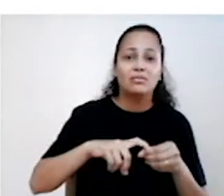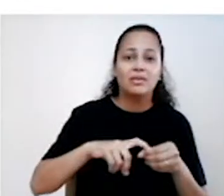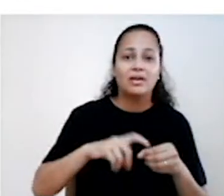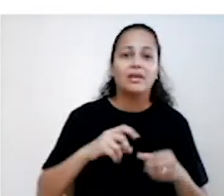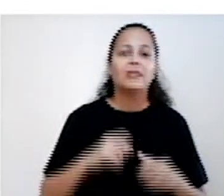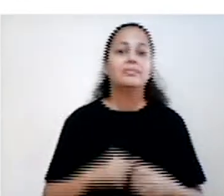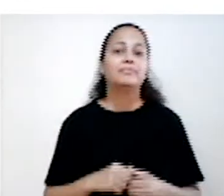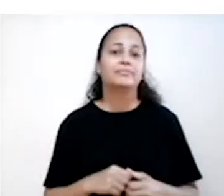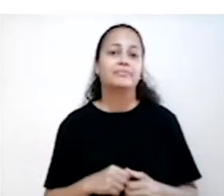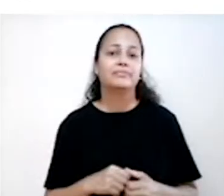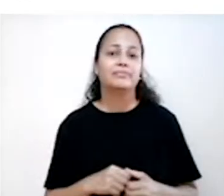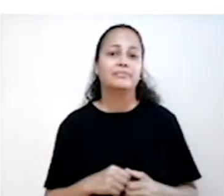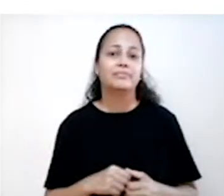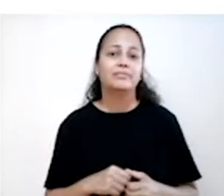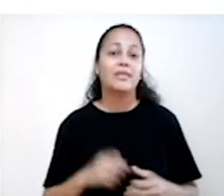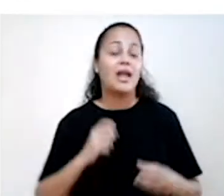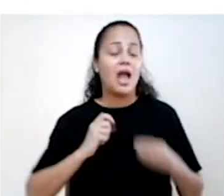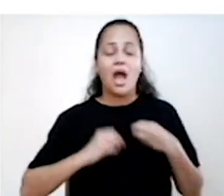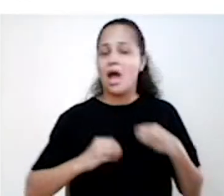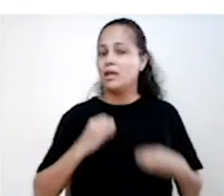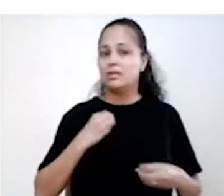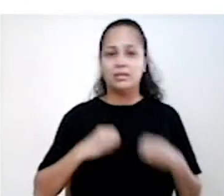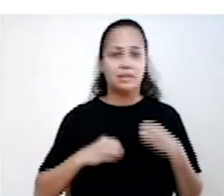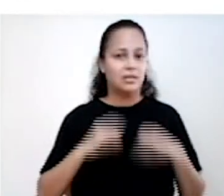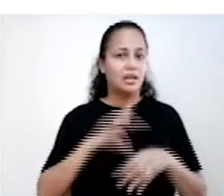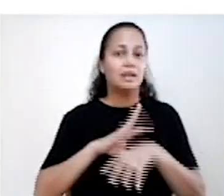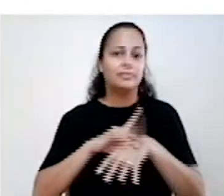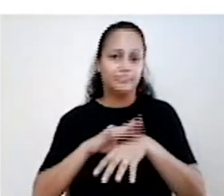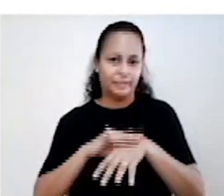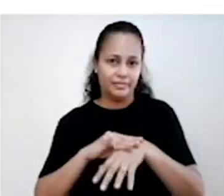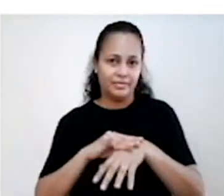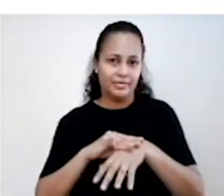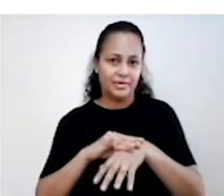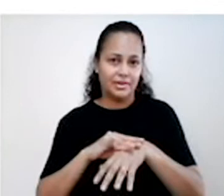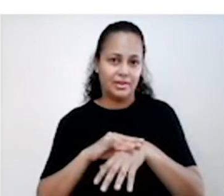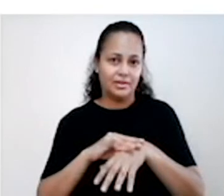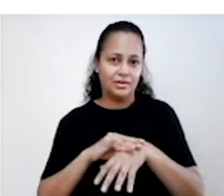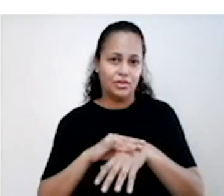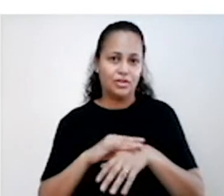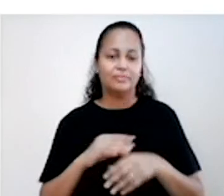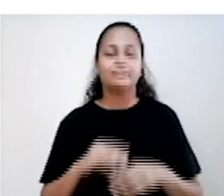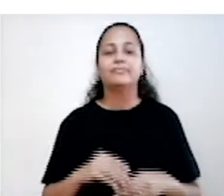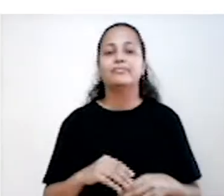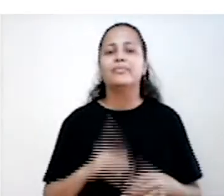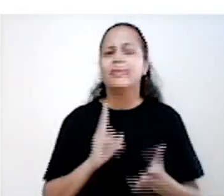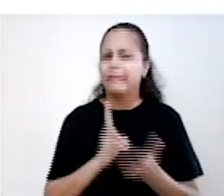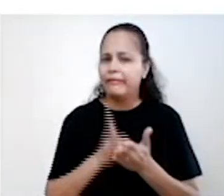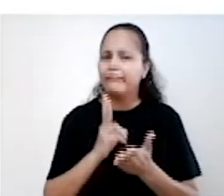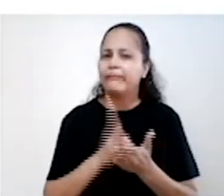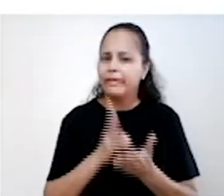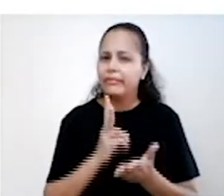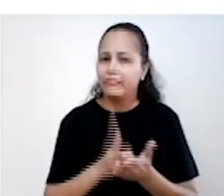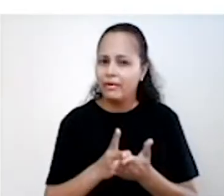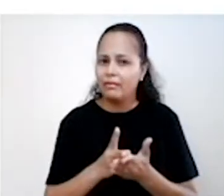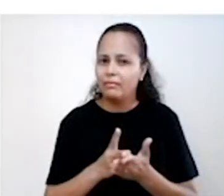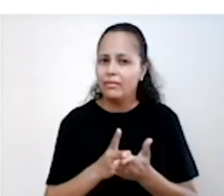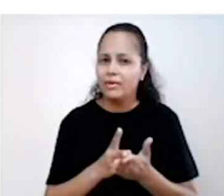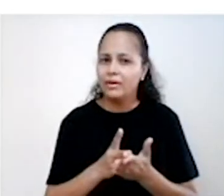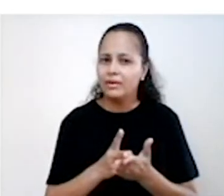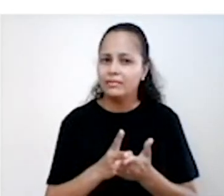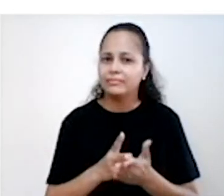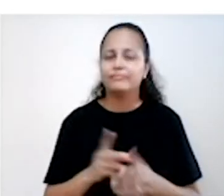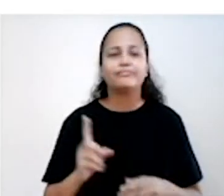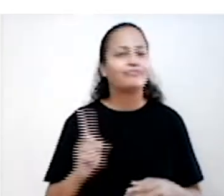refletem uma patologia. A ansiedade patológica, então, é quando a intensidade ou frequência da ansiedade